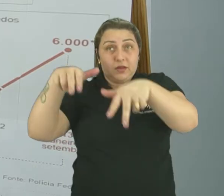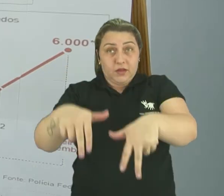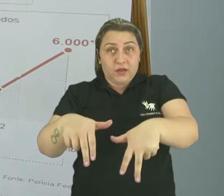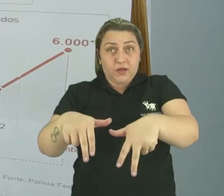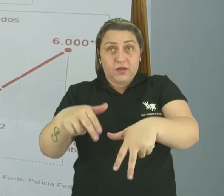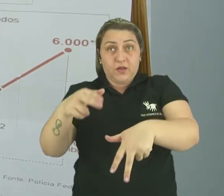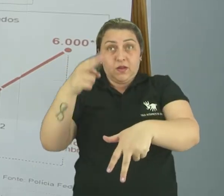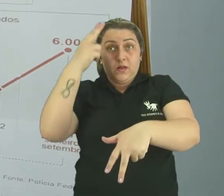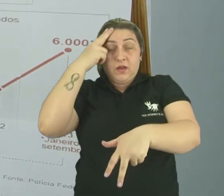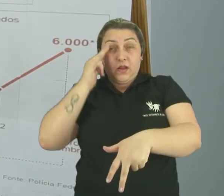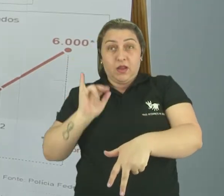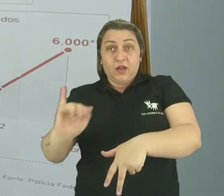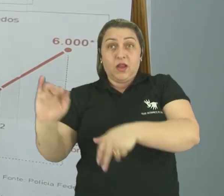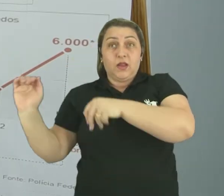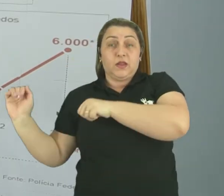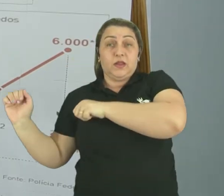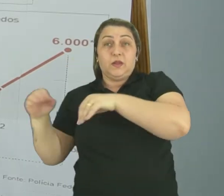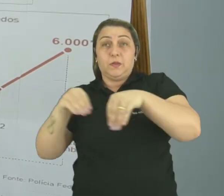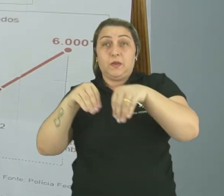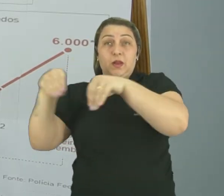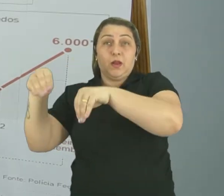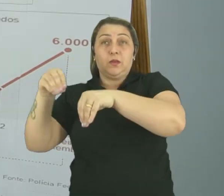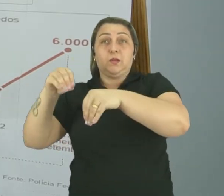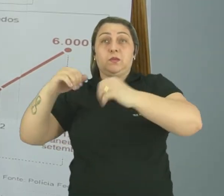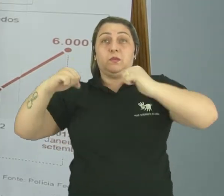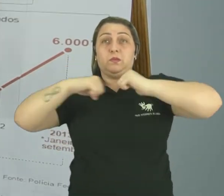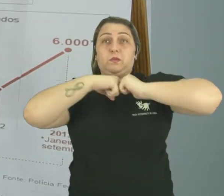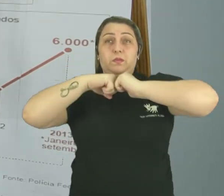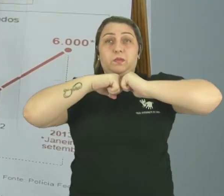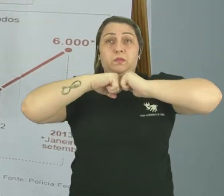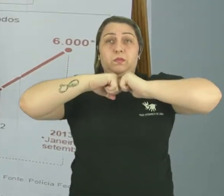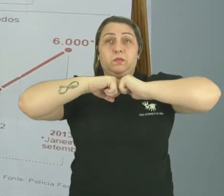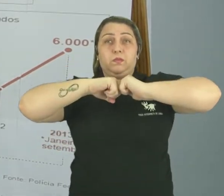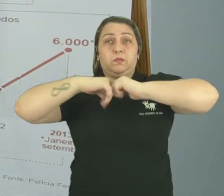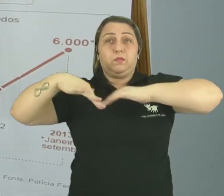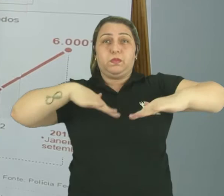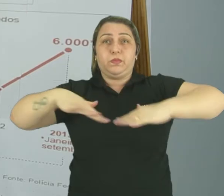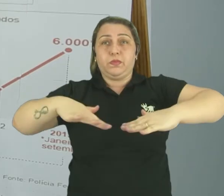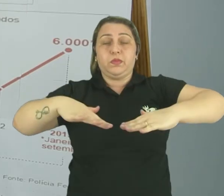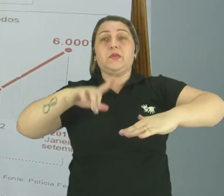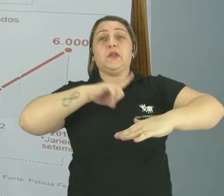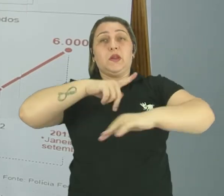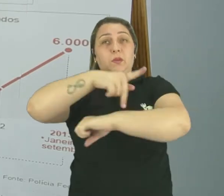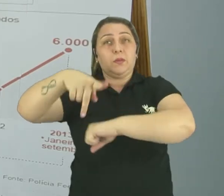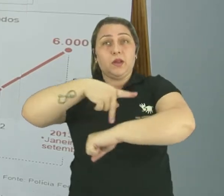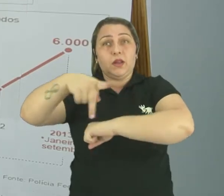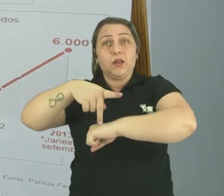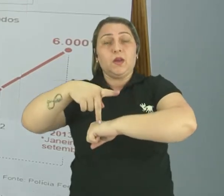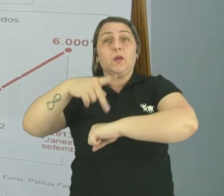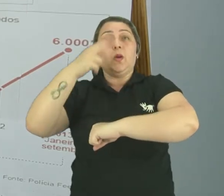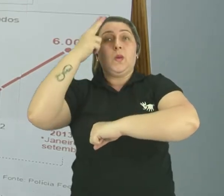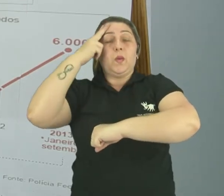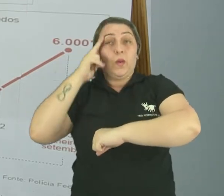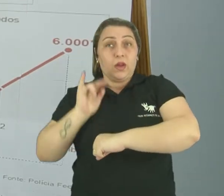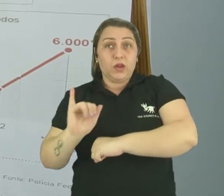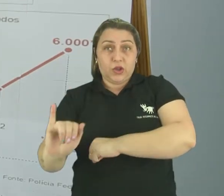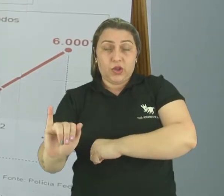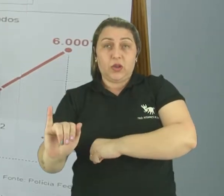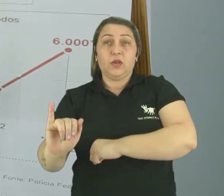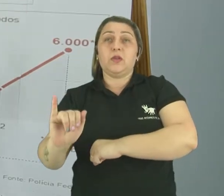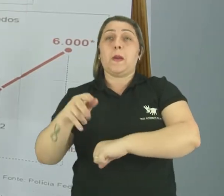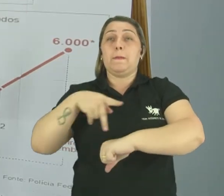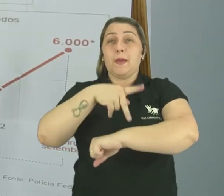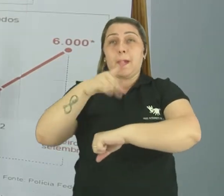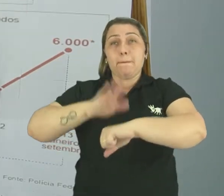haitianos, eles saíram por conta desse terremoto que houve no seu país. O Haiti é considerado um dos